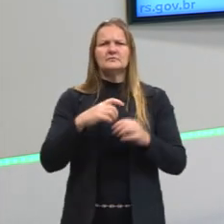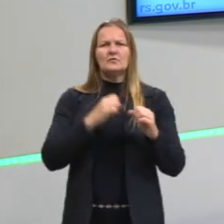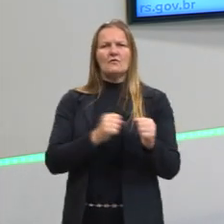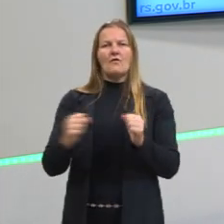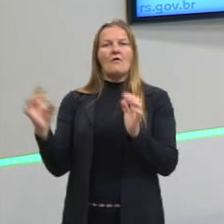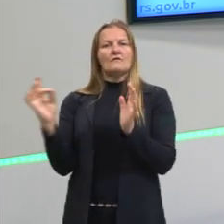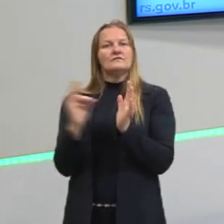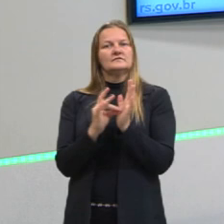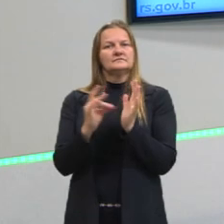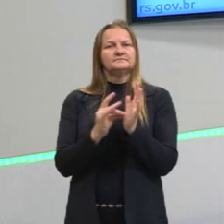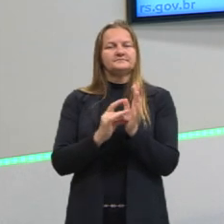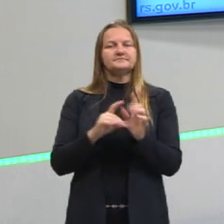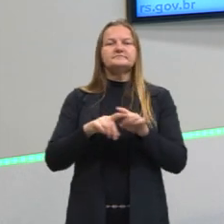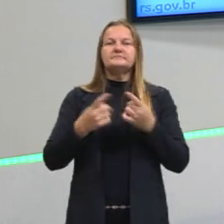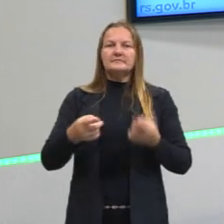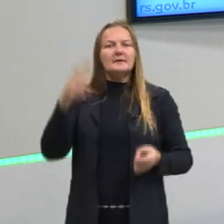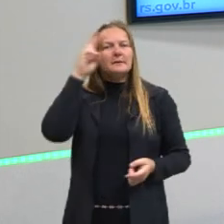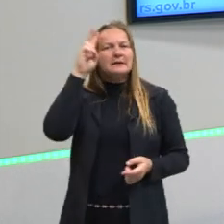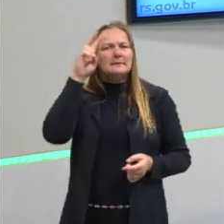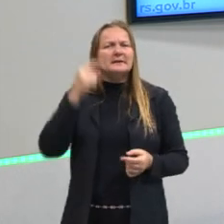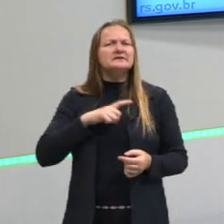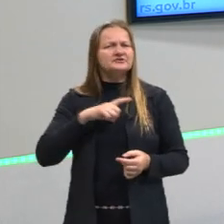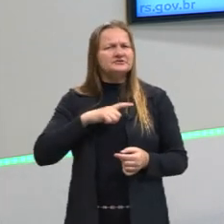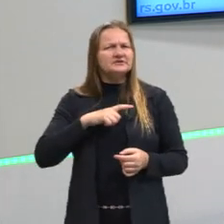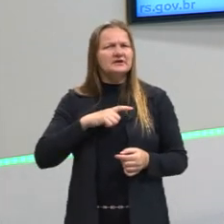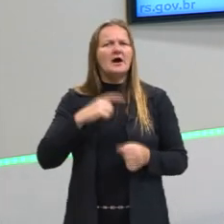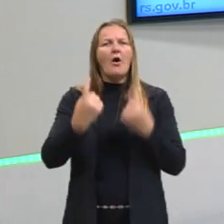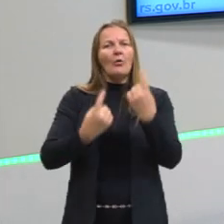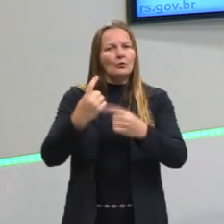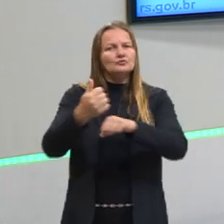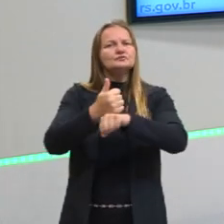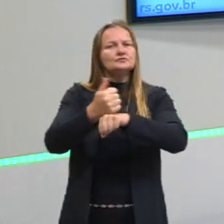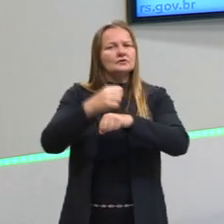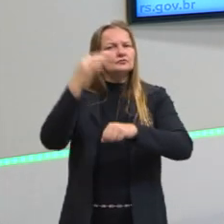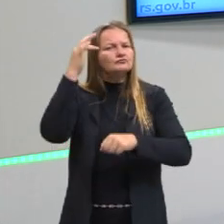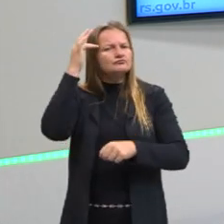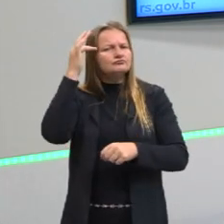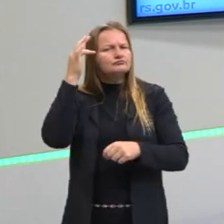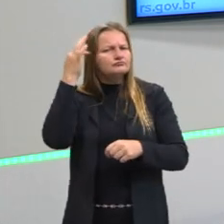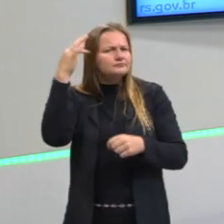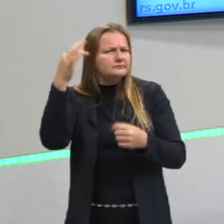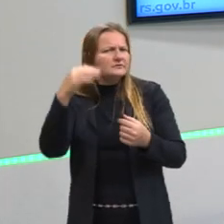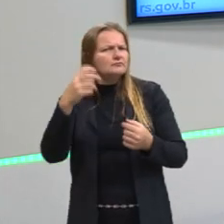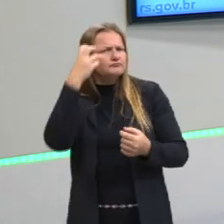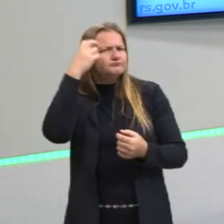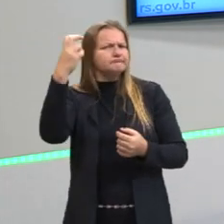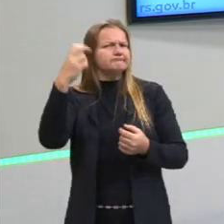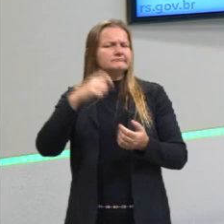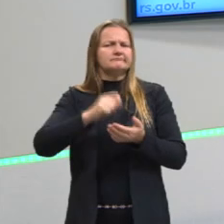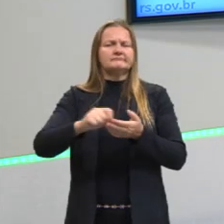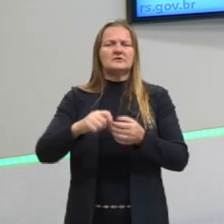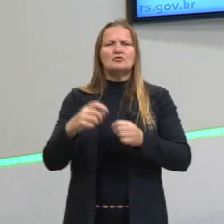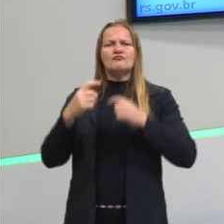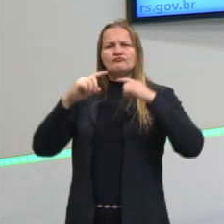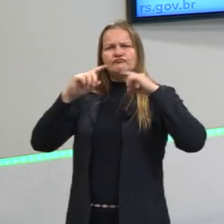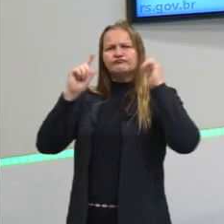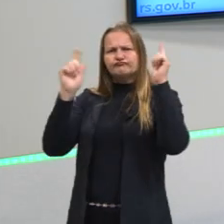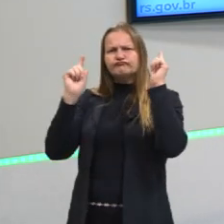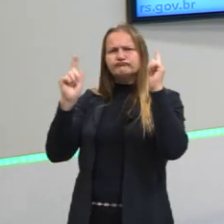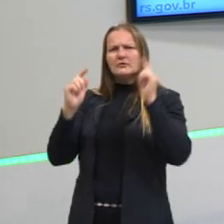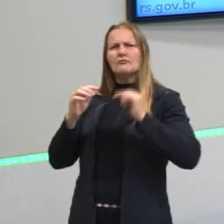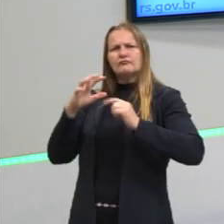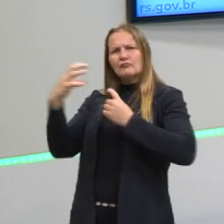oficial, mas a gente tem que lembrar que tinham intelectuais, sim, que protestavam contra esse poder absoluto e também